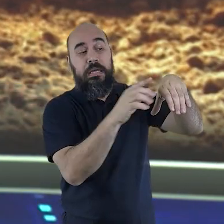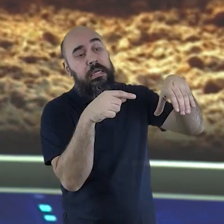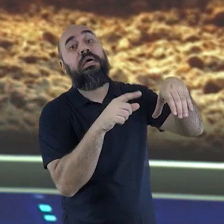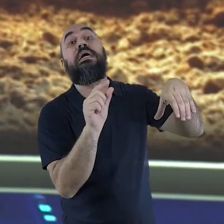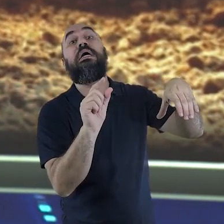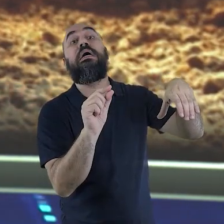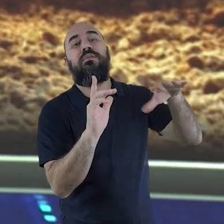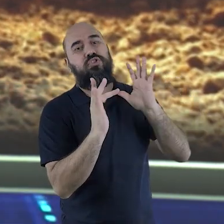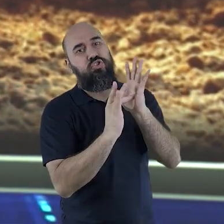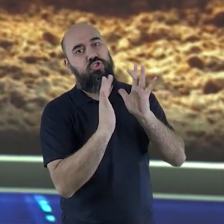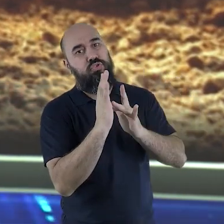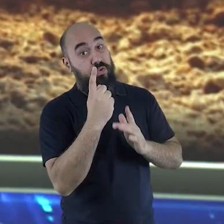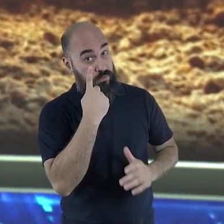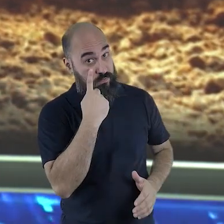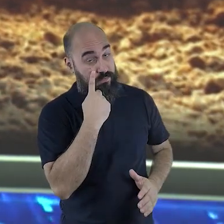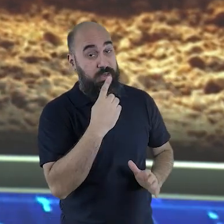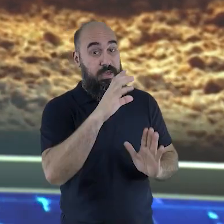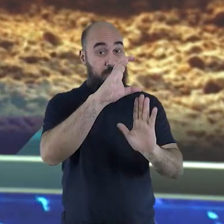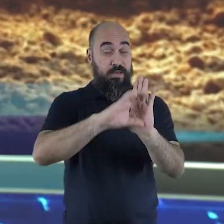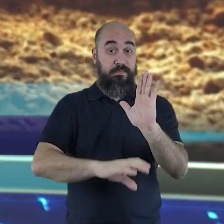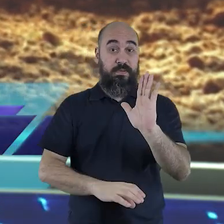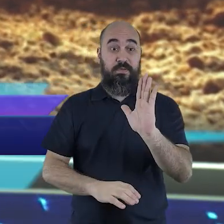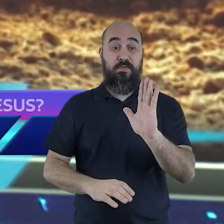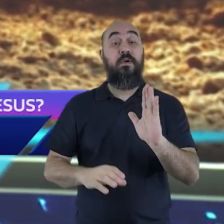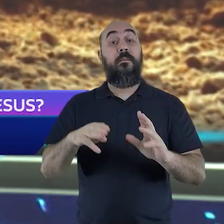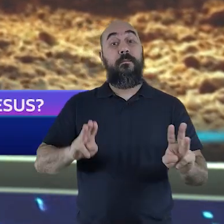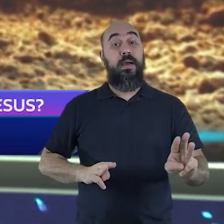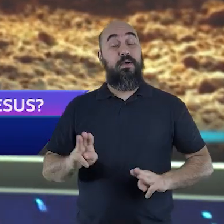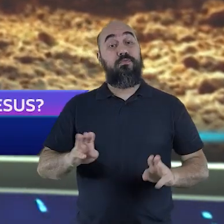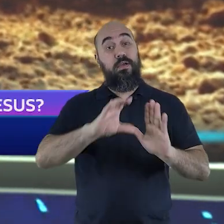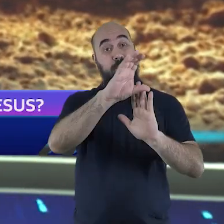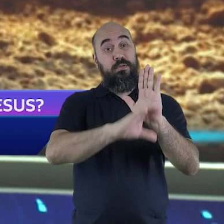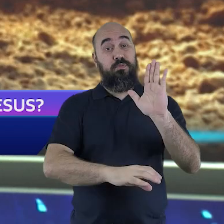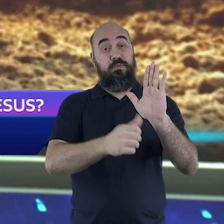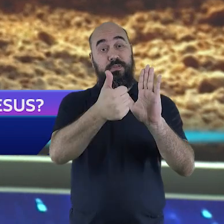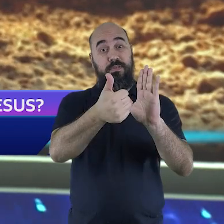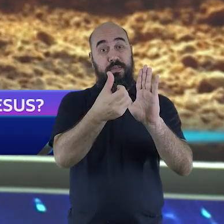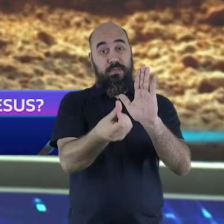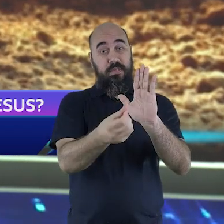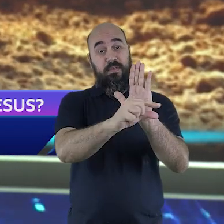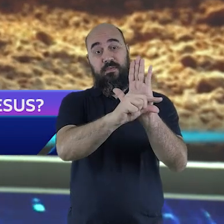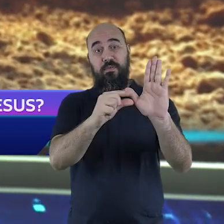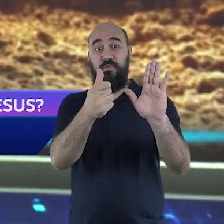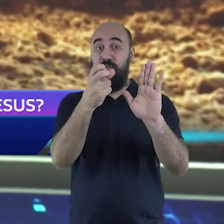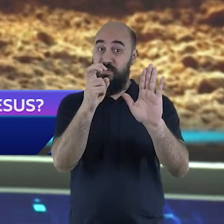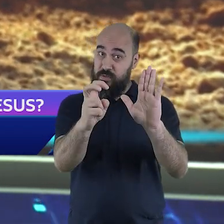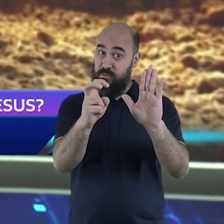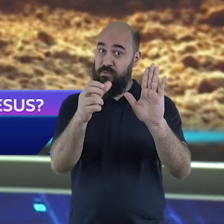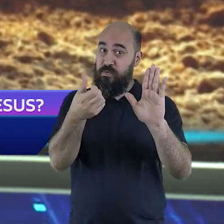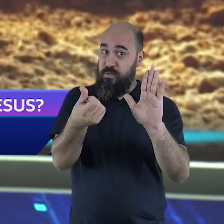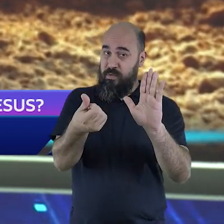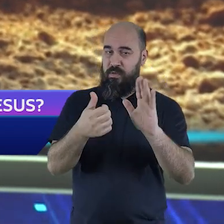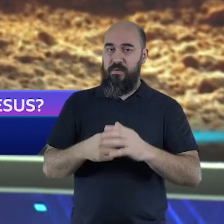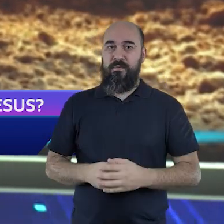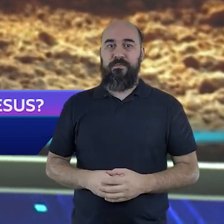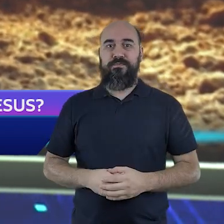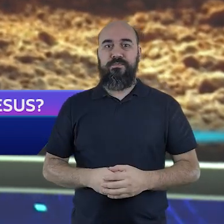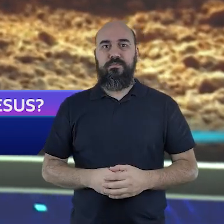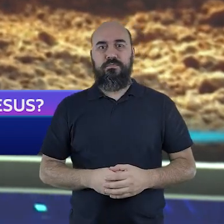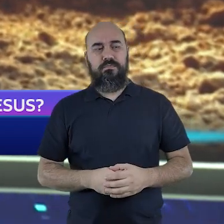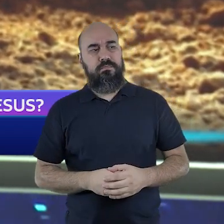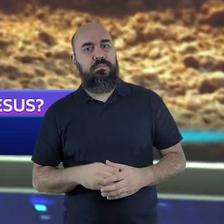5 e 6 diz a Bíblia Marcos 16 5 e 6 entrando no túmulo